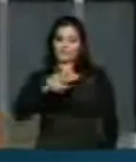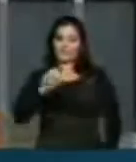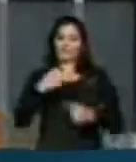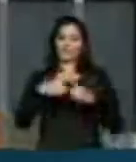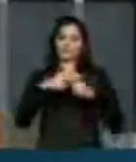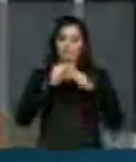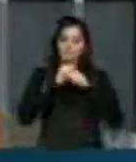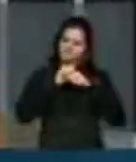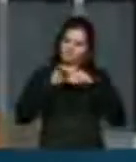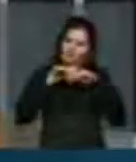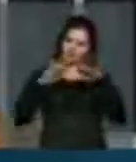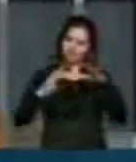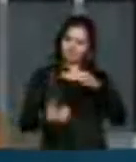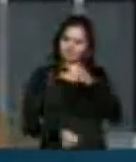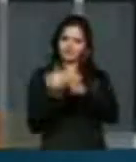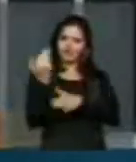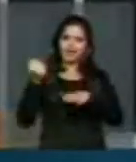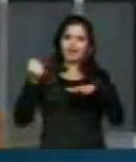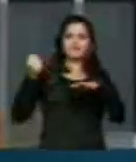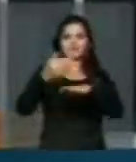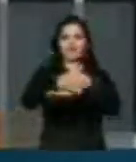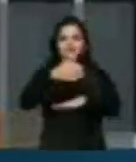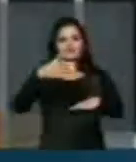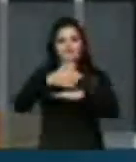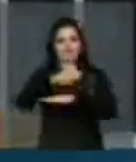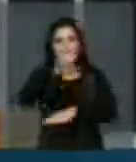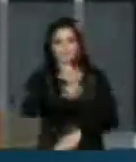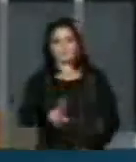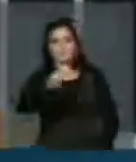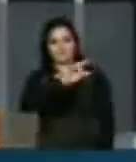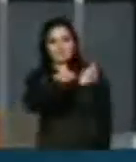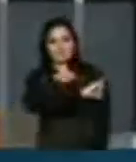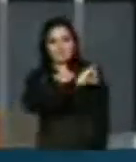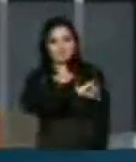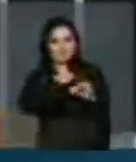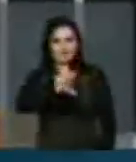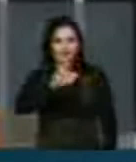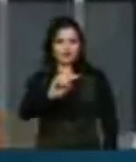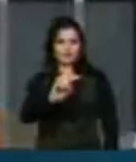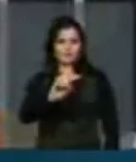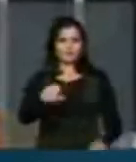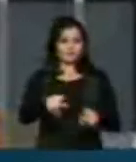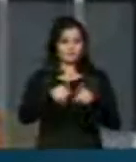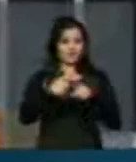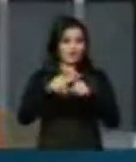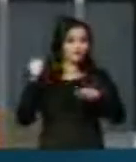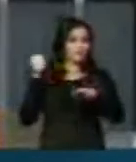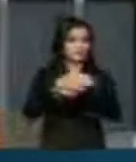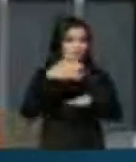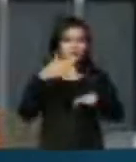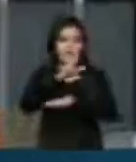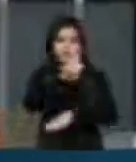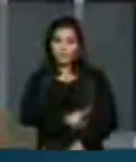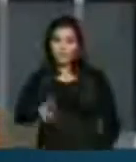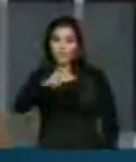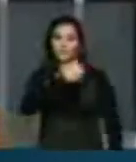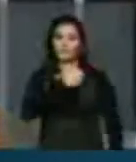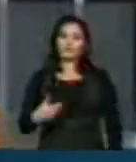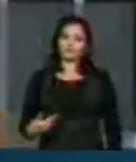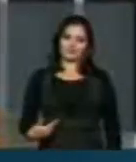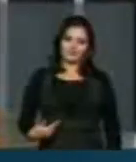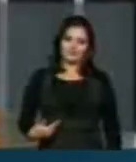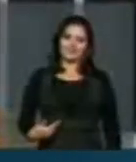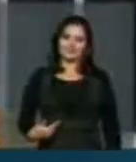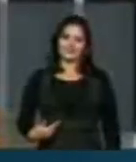a ampliação do acesso àquela universidade. Não só àquela universidade, mas a ampliação do acesso à universidade pública,